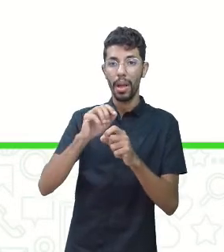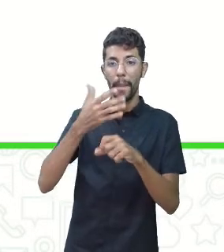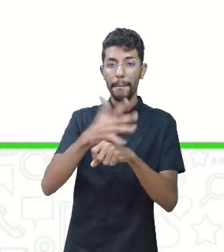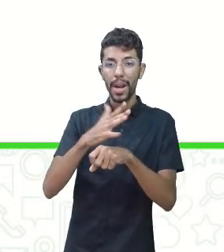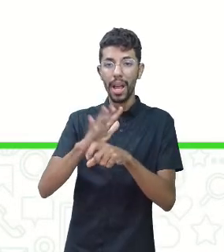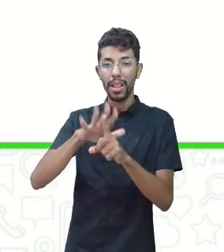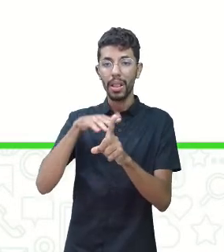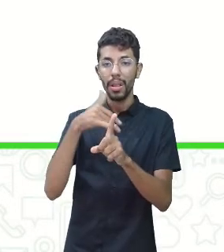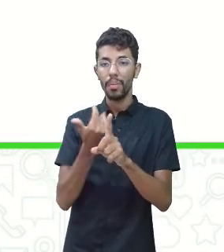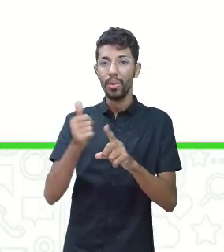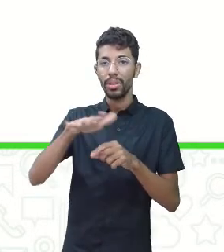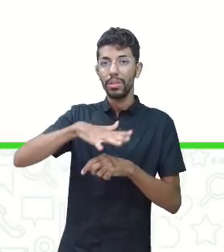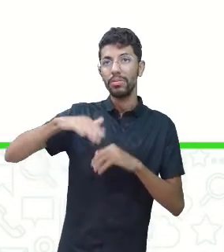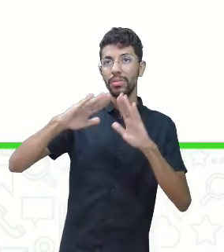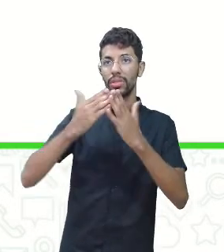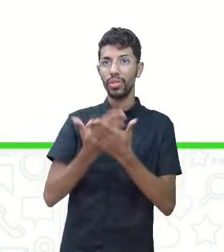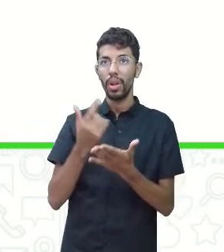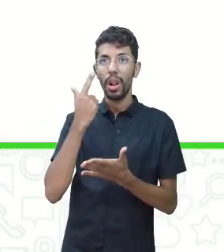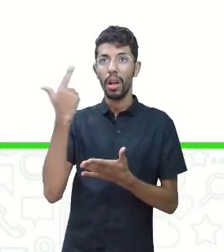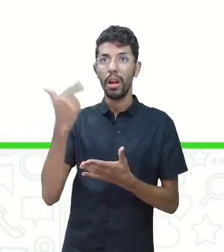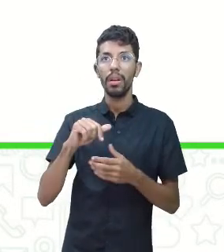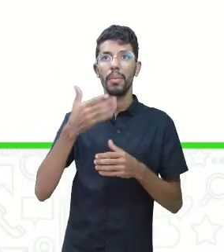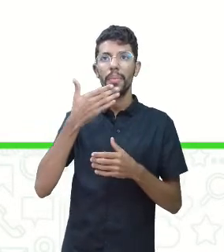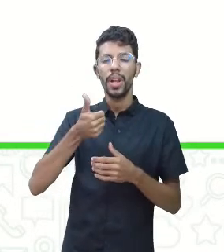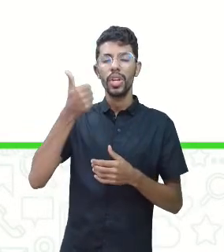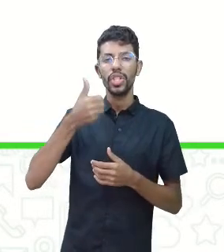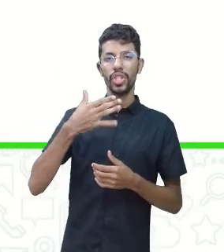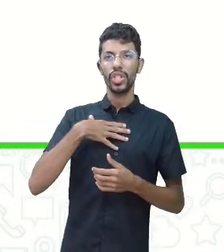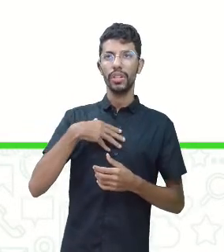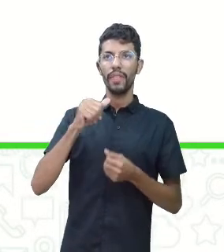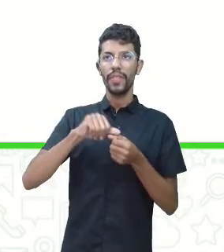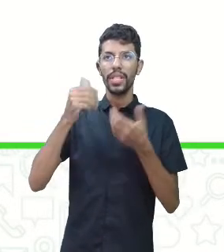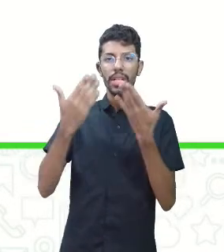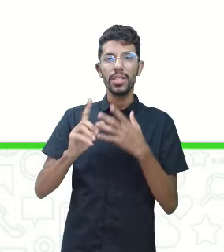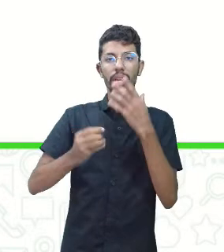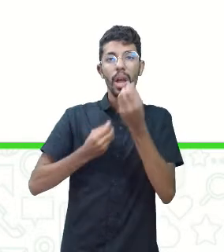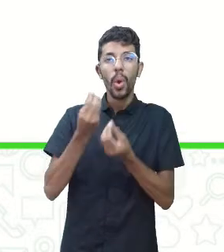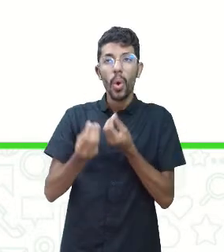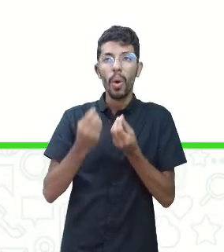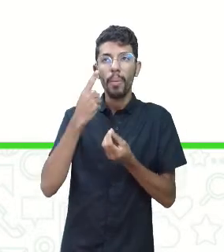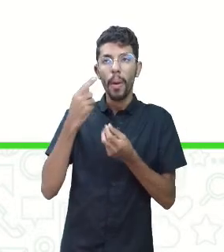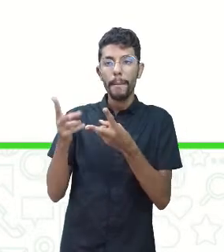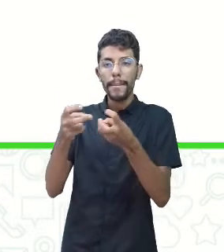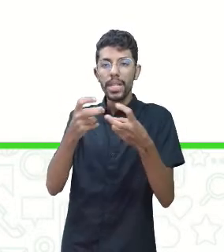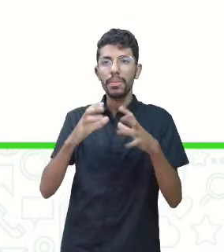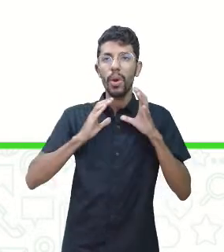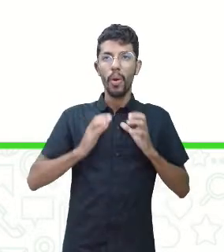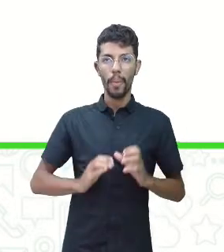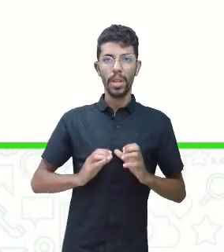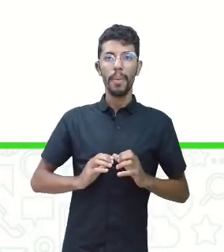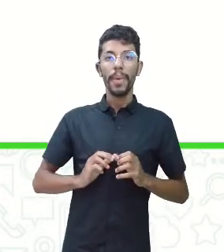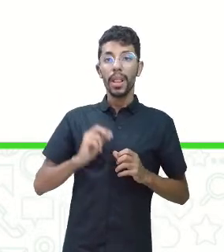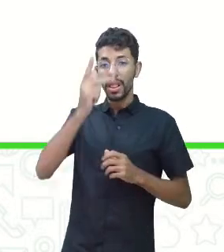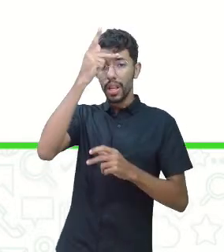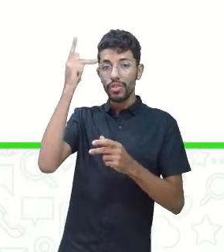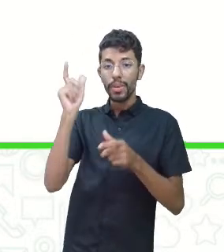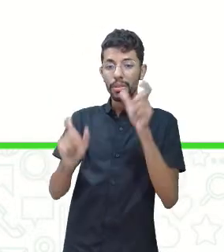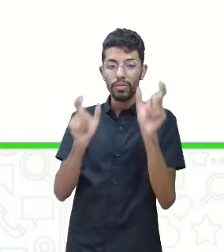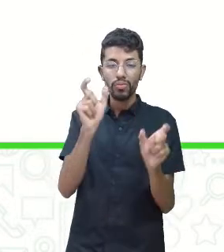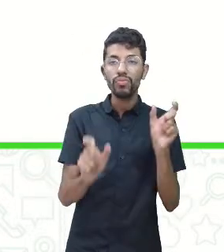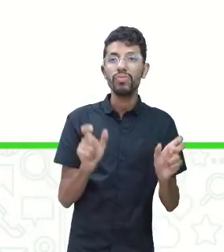A melhor forma de fazer isso é observar o comportamento tanto da vítima quanto dos agressores.